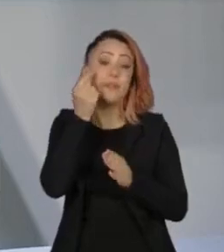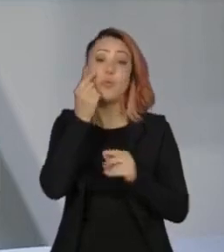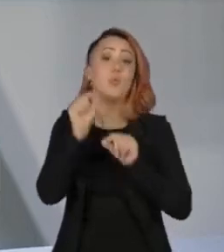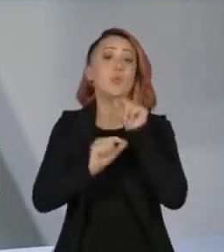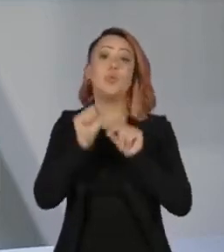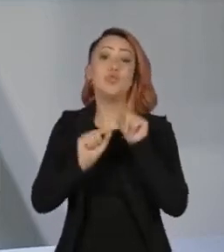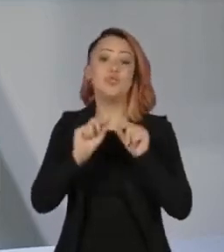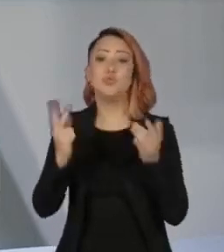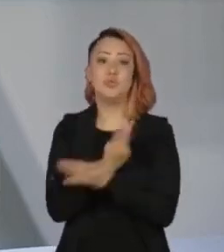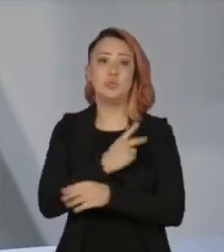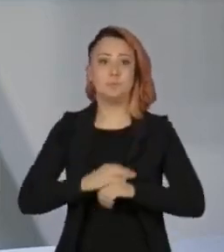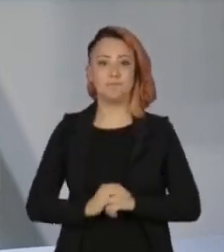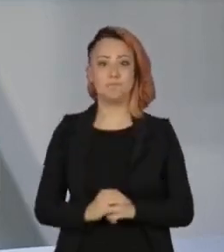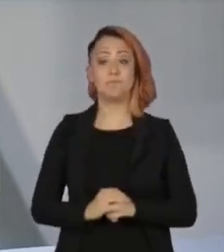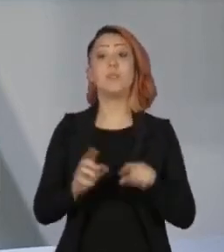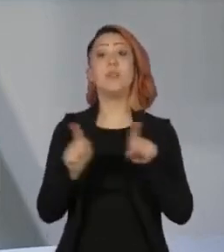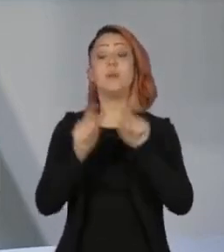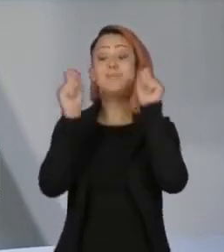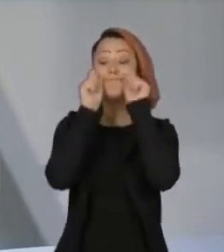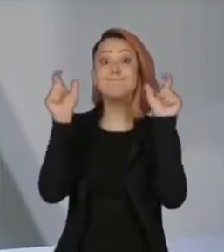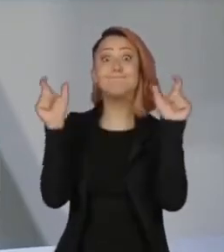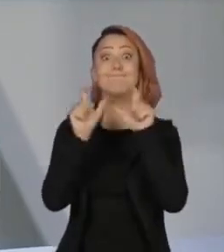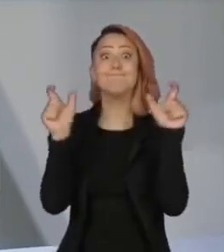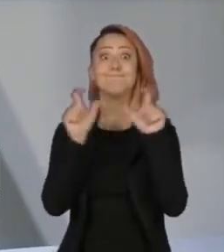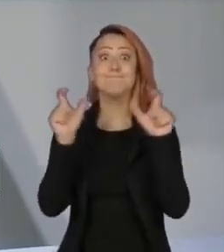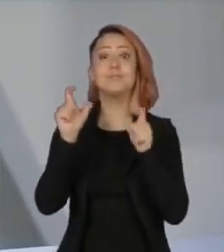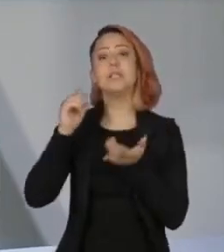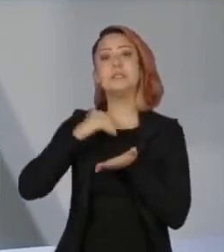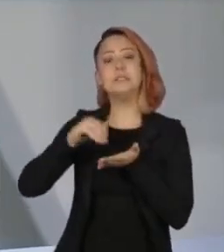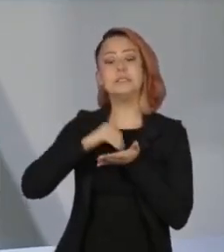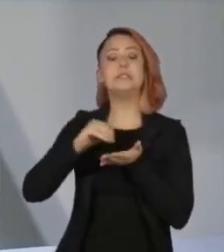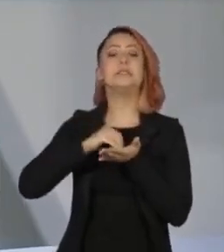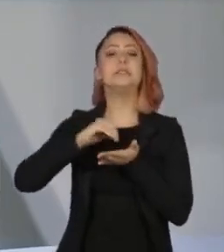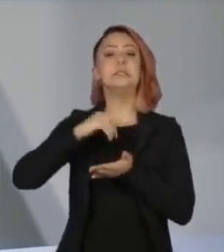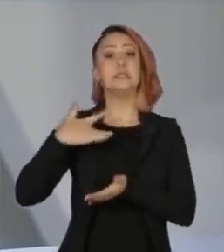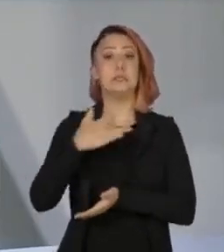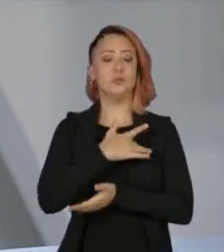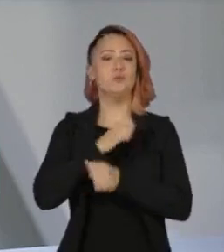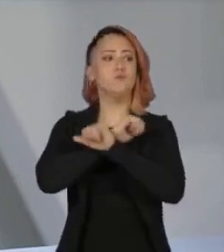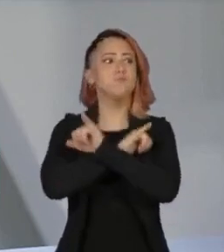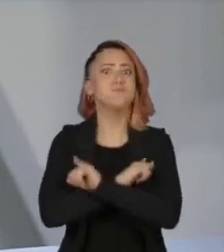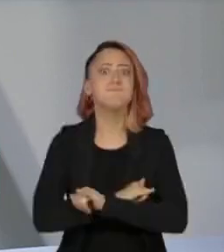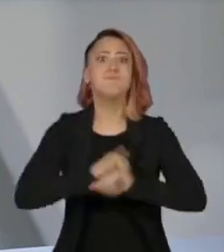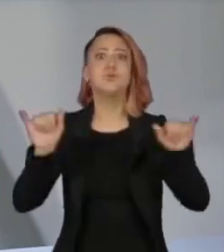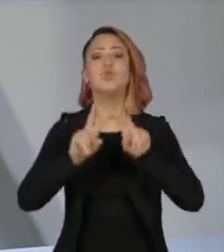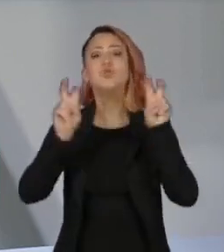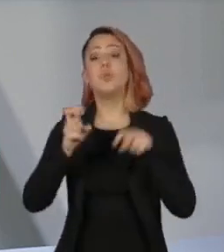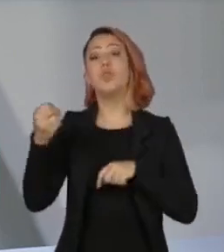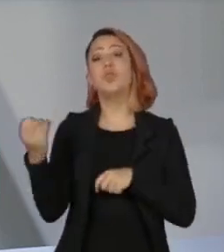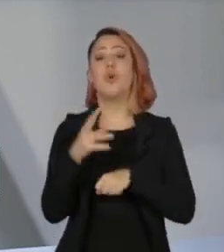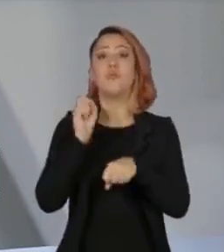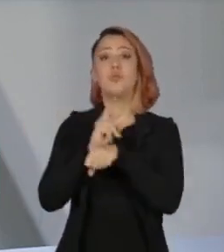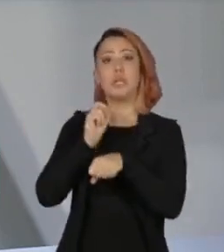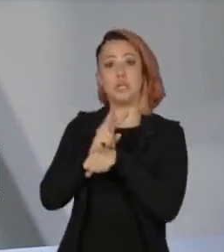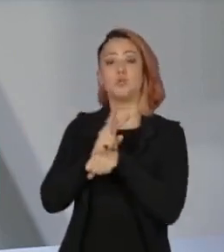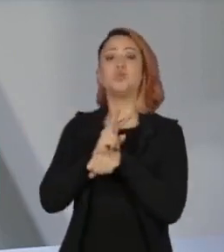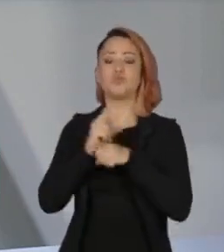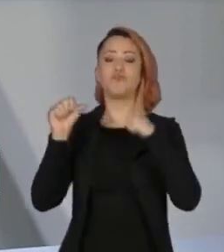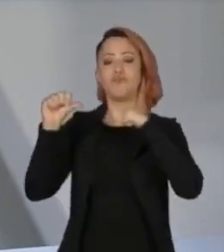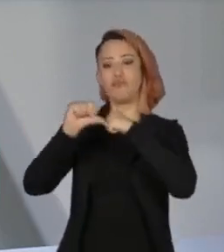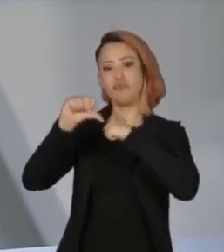O alerta da Associação Médica Brasileira sobre a alta capacidade de transmissão da nova subvariante da Omicron